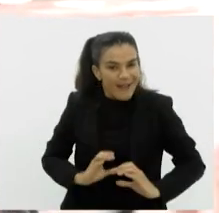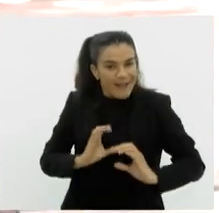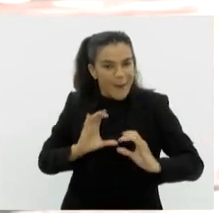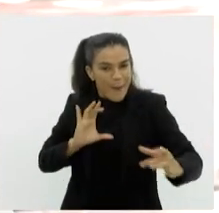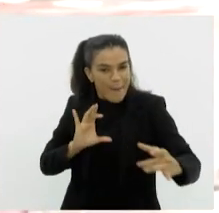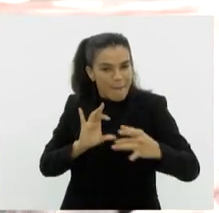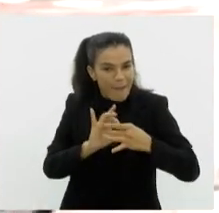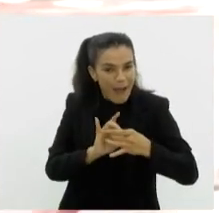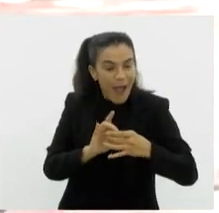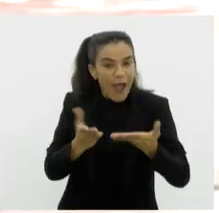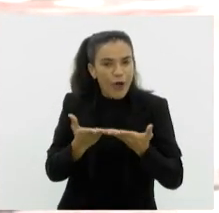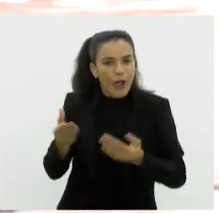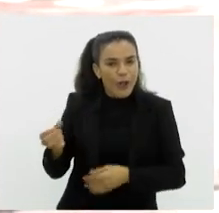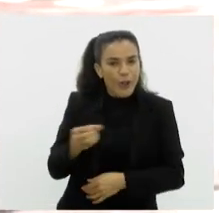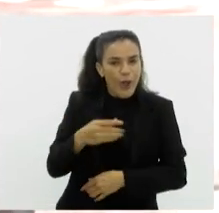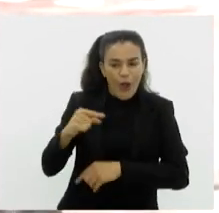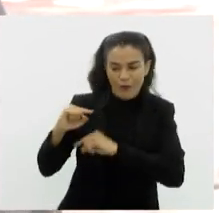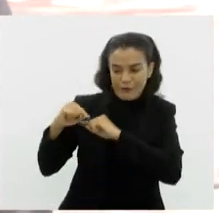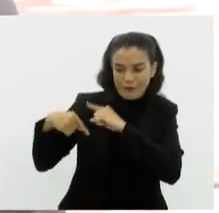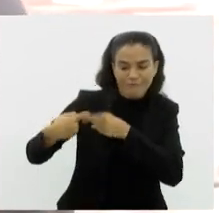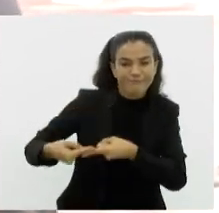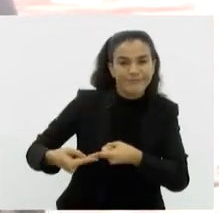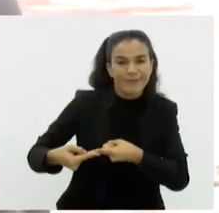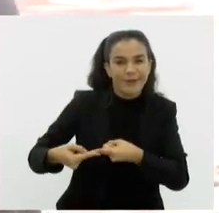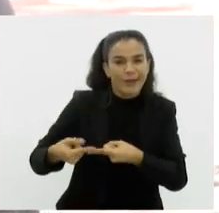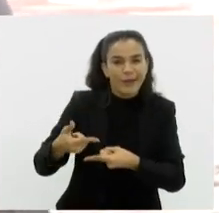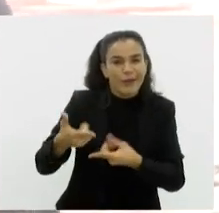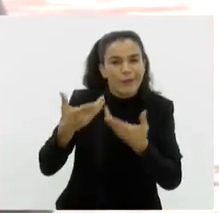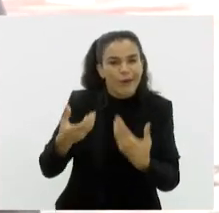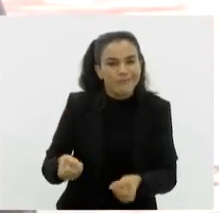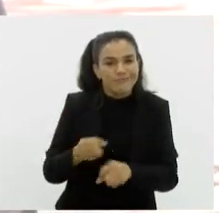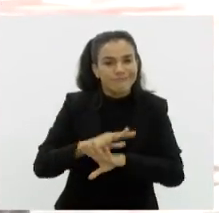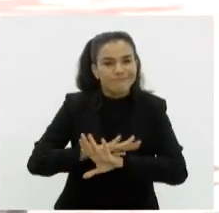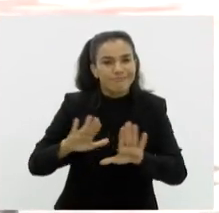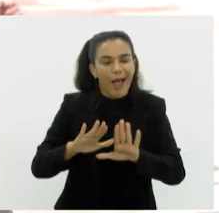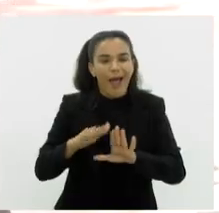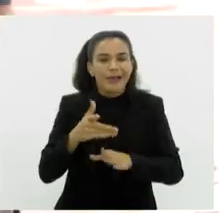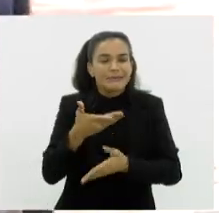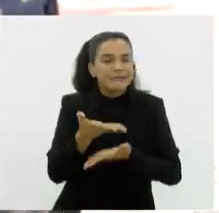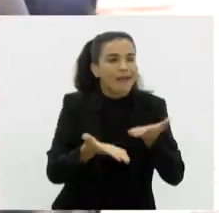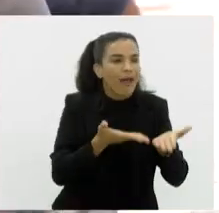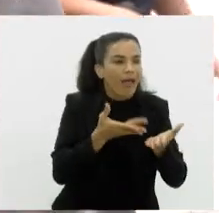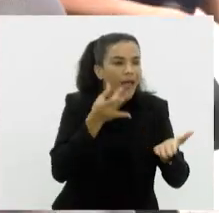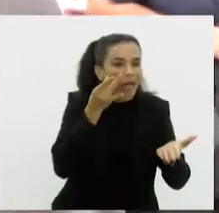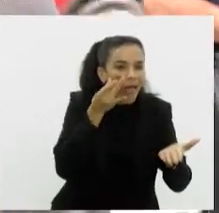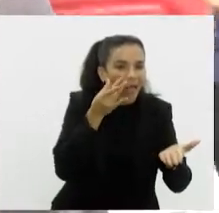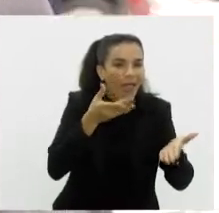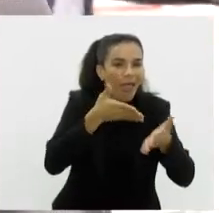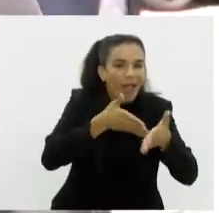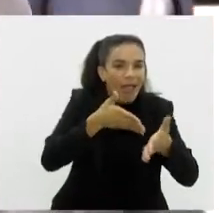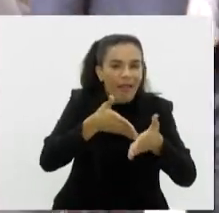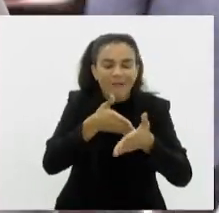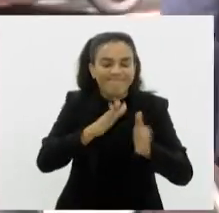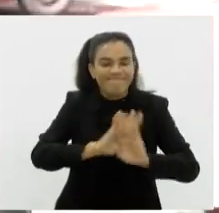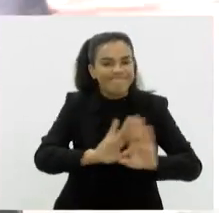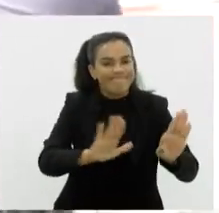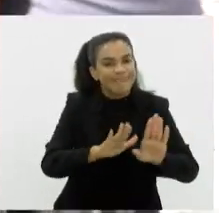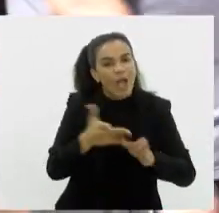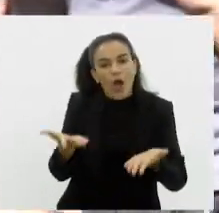Vem uma geração agora aqui, Paulo, que já não vai admitir ter esse serviço de balcão. Então, a gente tem uma